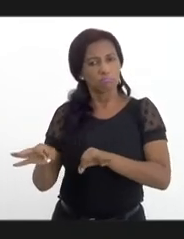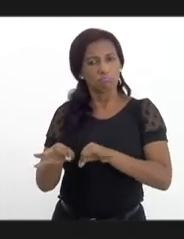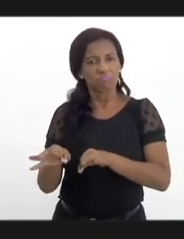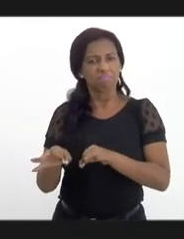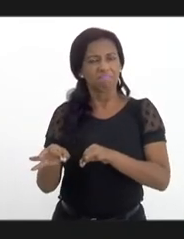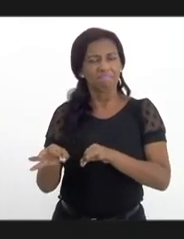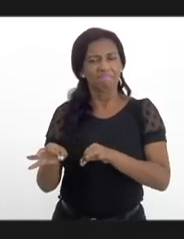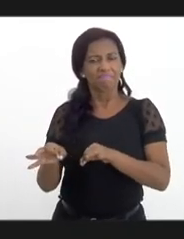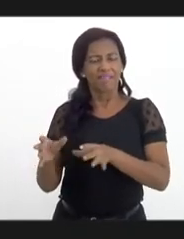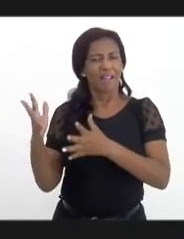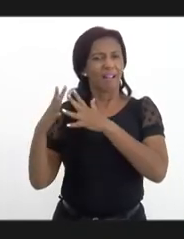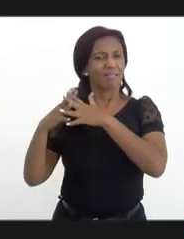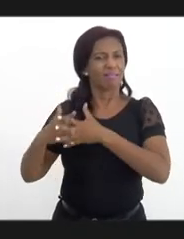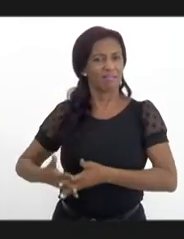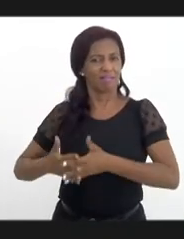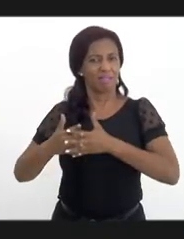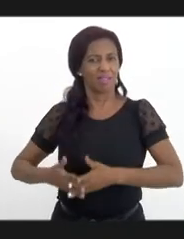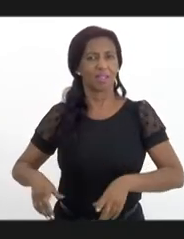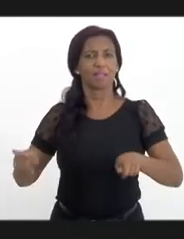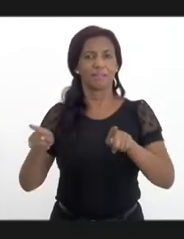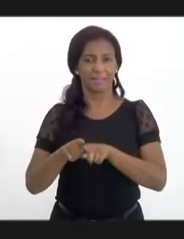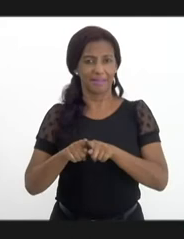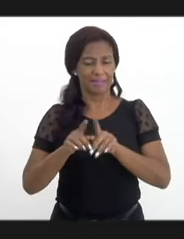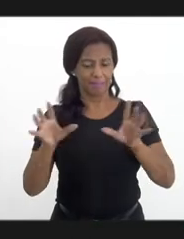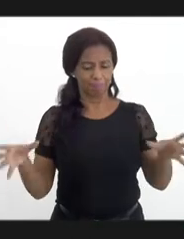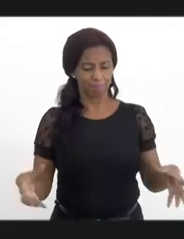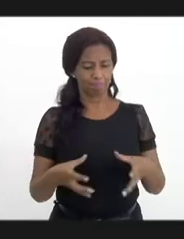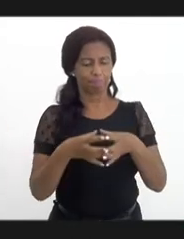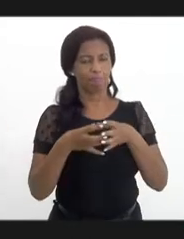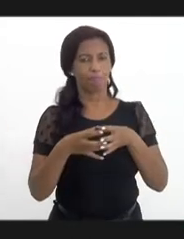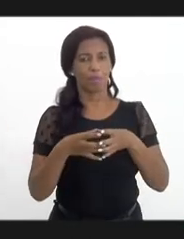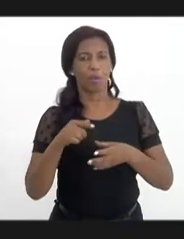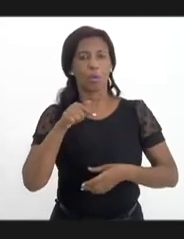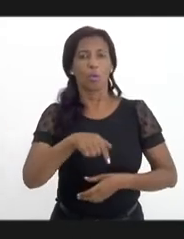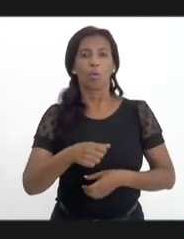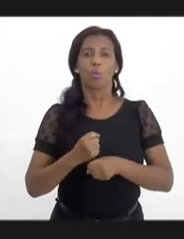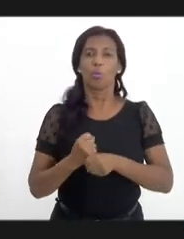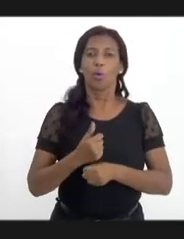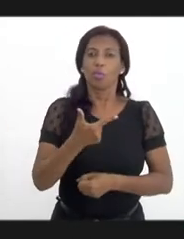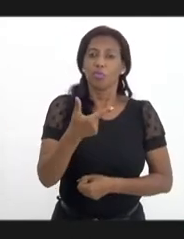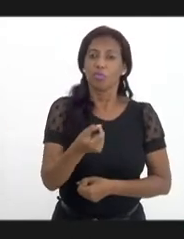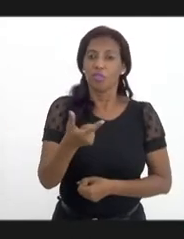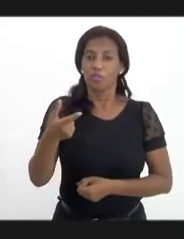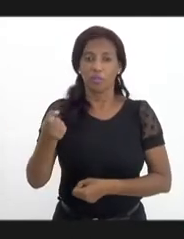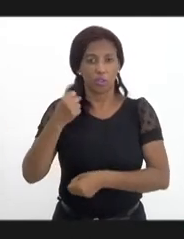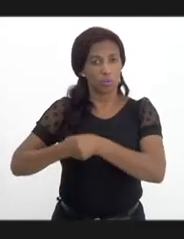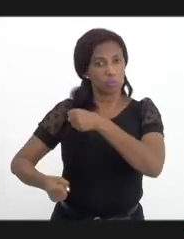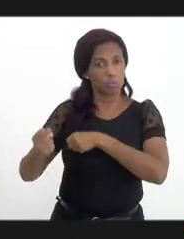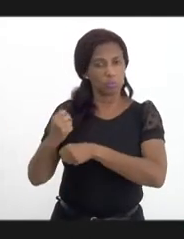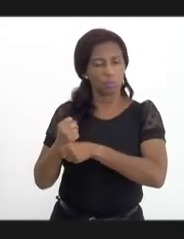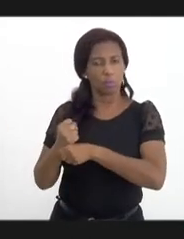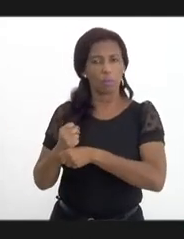desorganizou também a rede. Eu queria dizer que, no ano de 2020, a gente